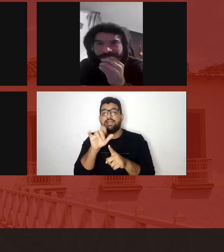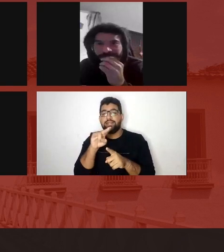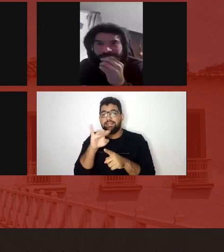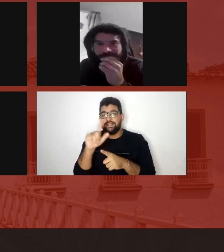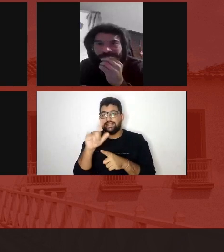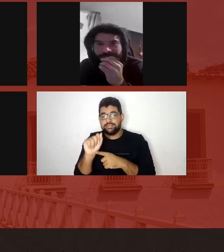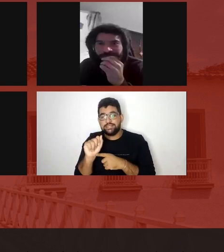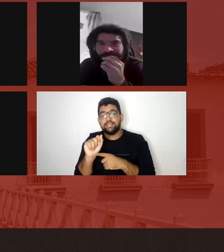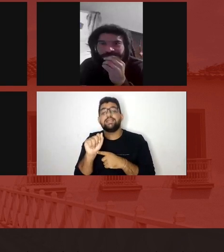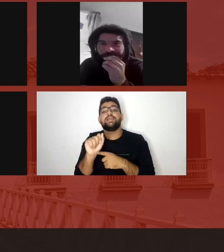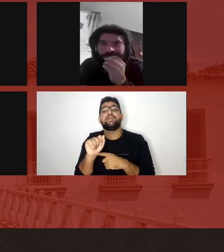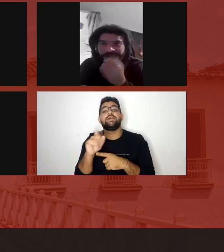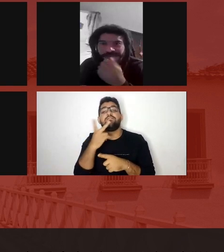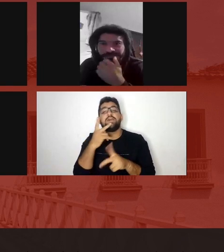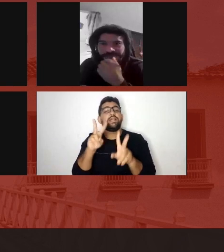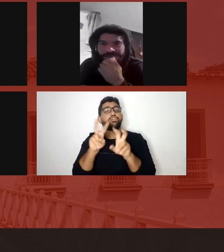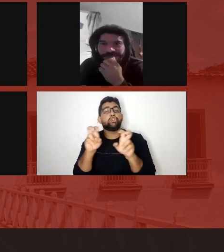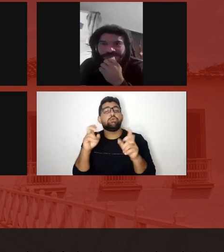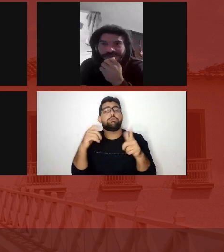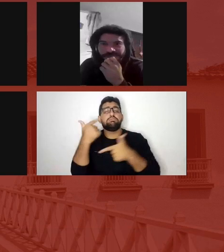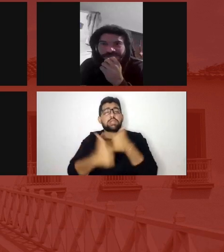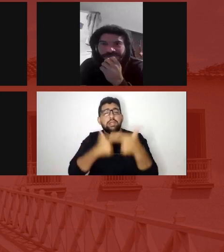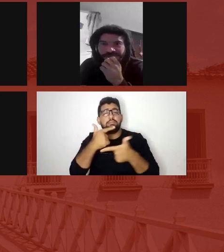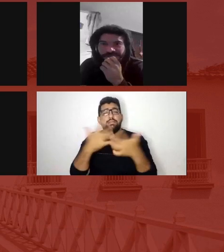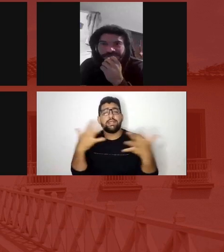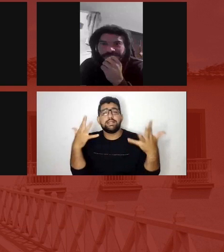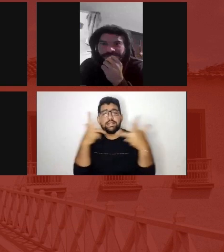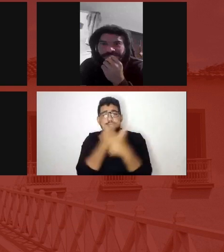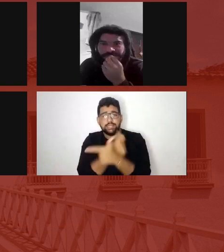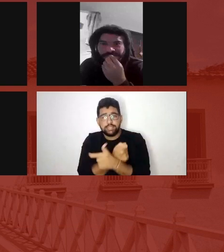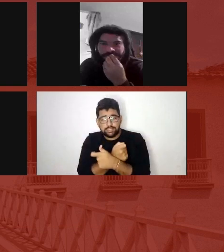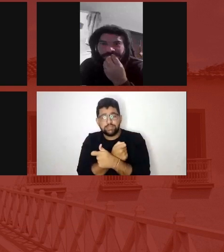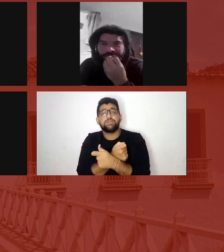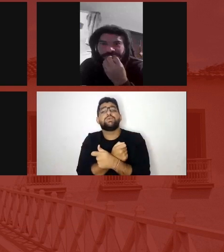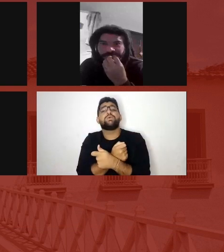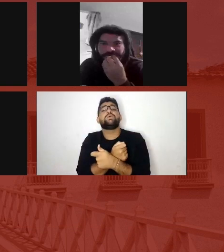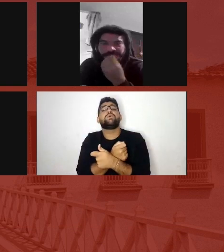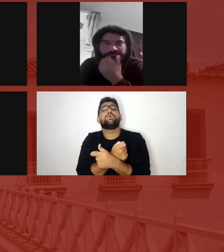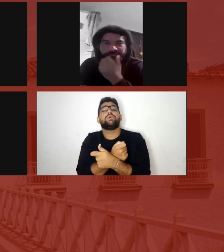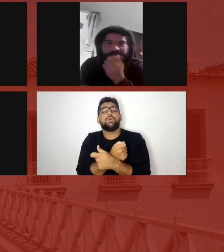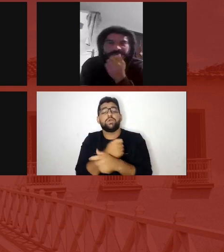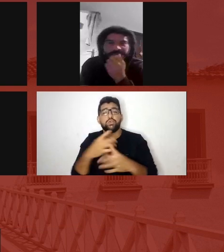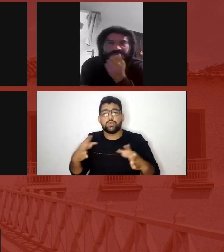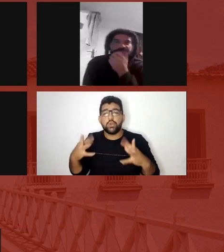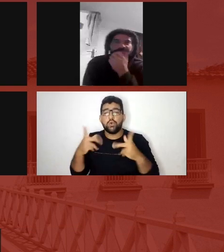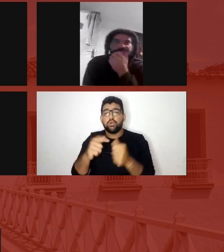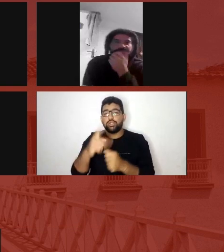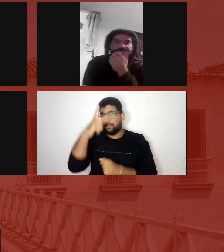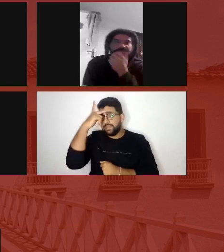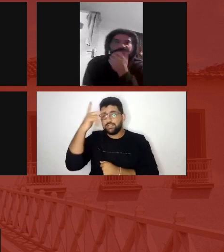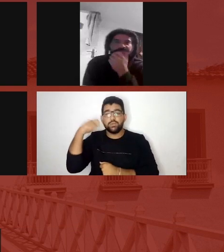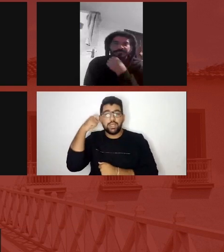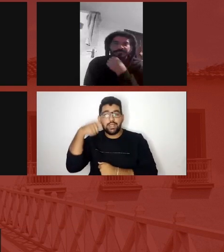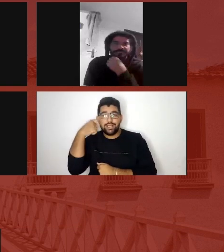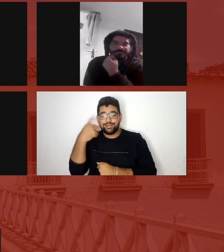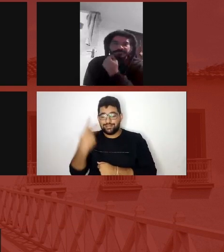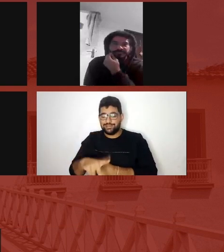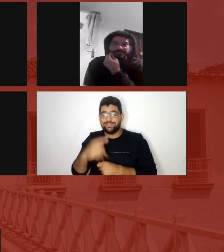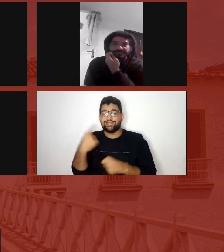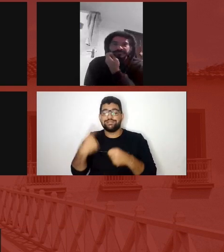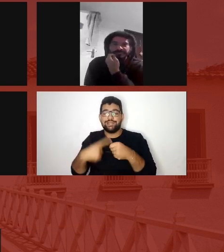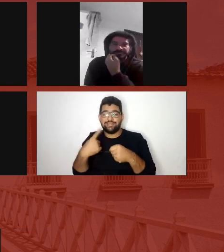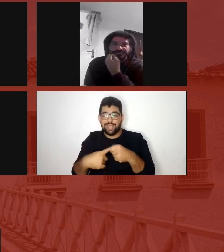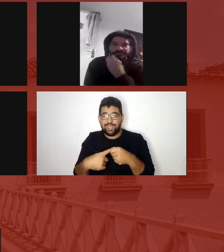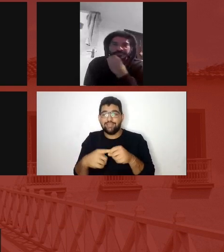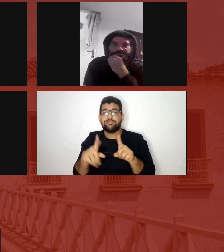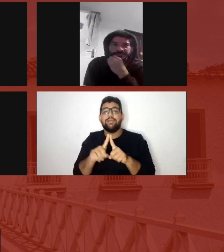falando do lindo trabalho do Chandó, a Dagmar, parabéns a todos e todas as artistas de nossa cidade, a Raíssa também,